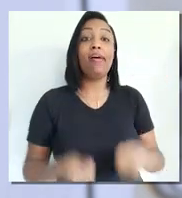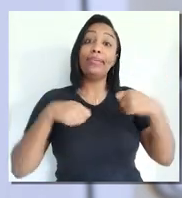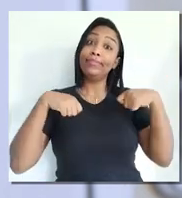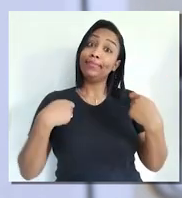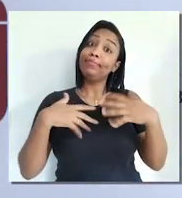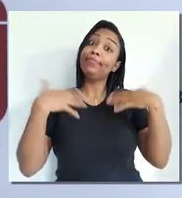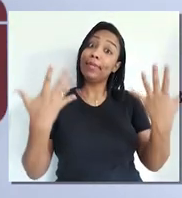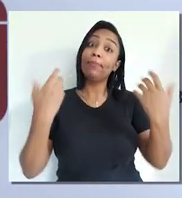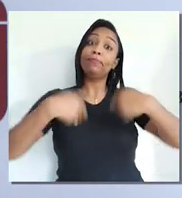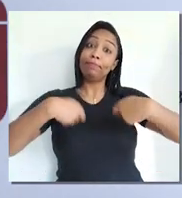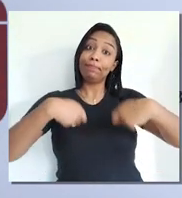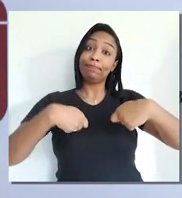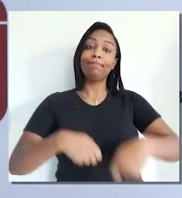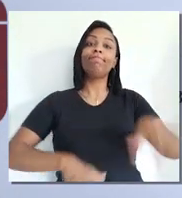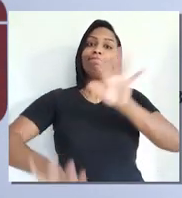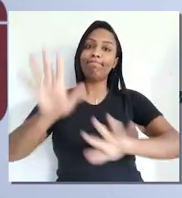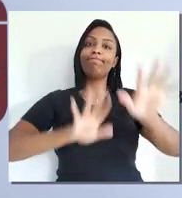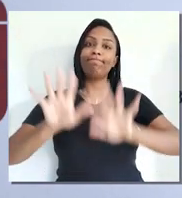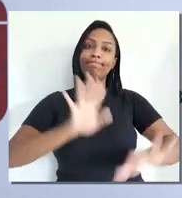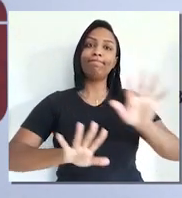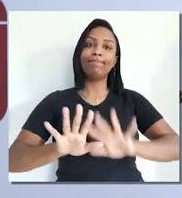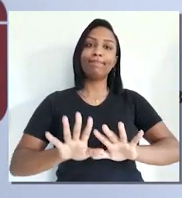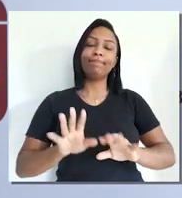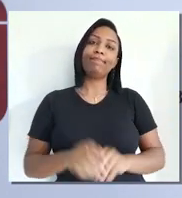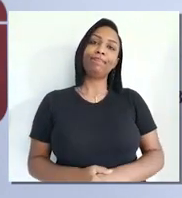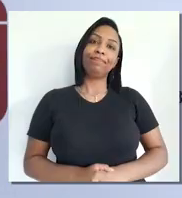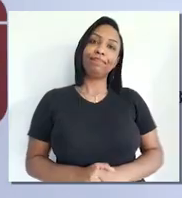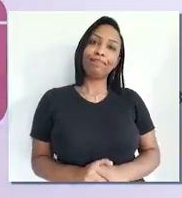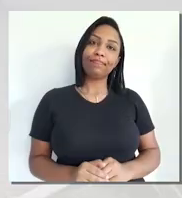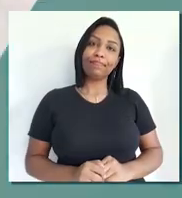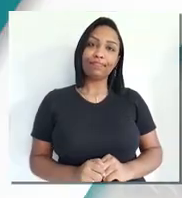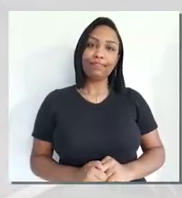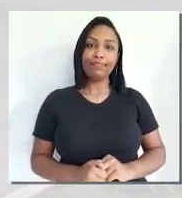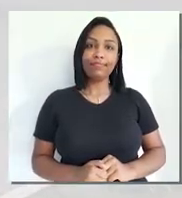se preparar para essa nova fase que a sociedade está adentrando.